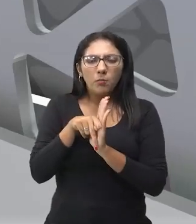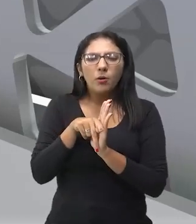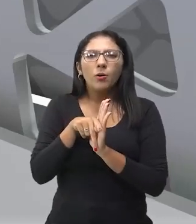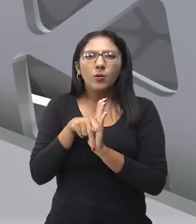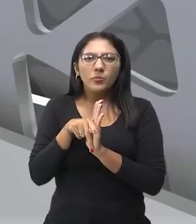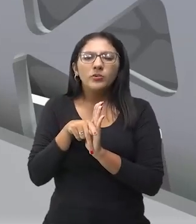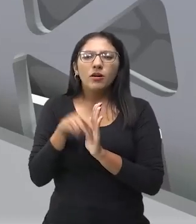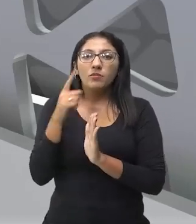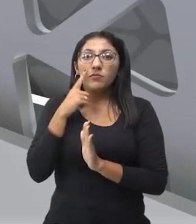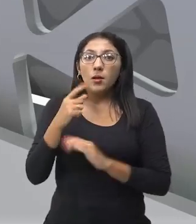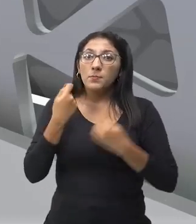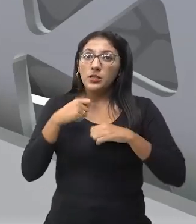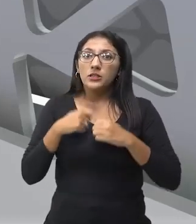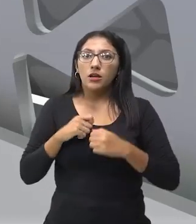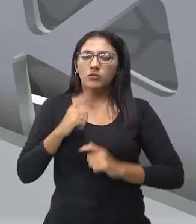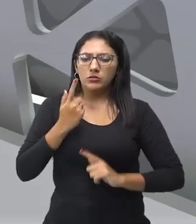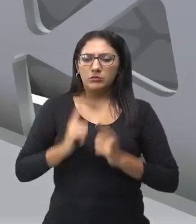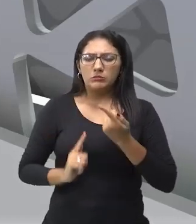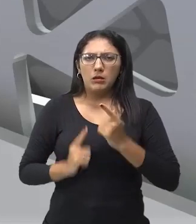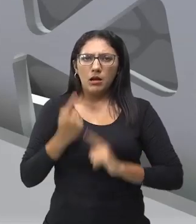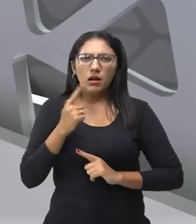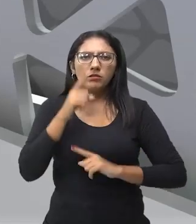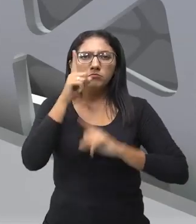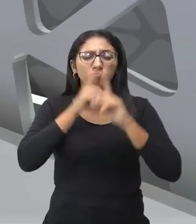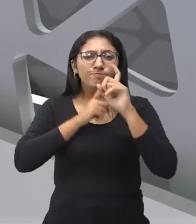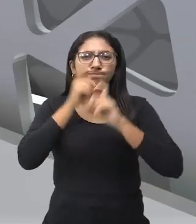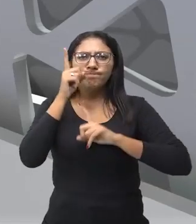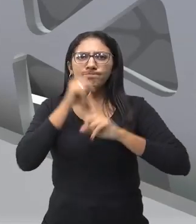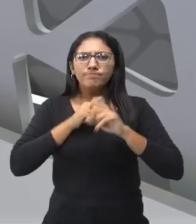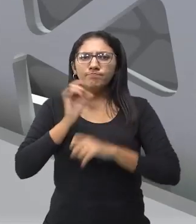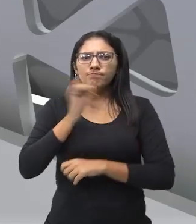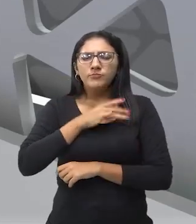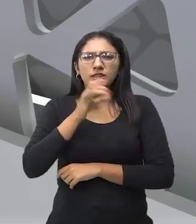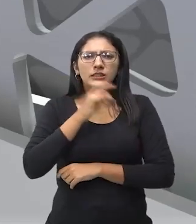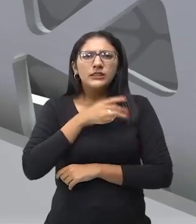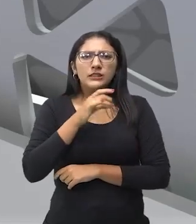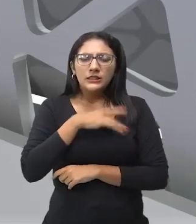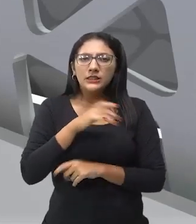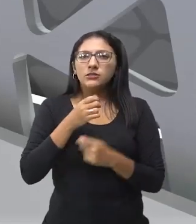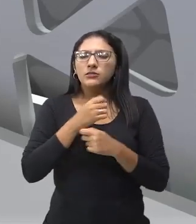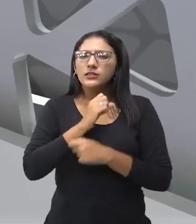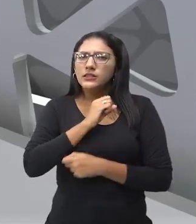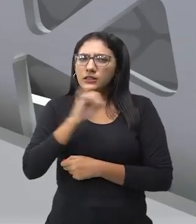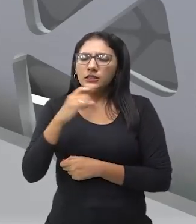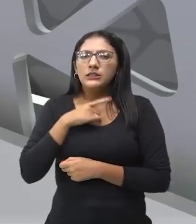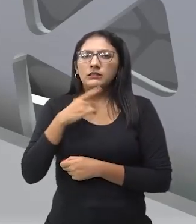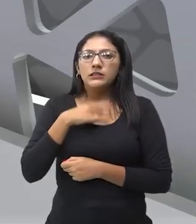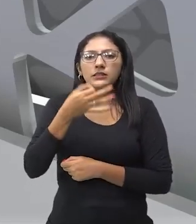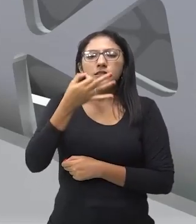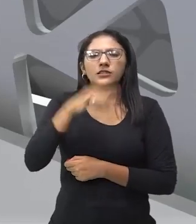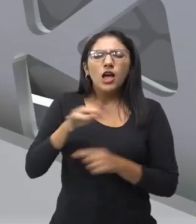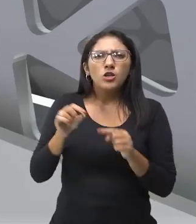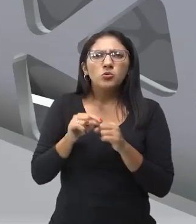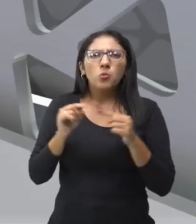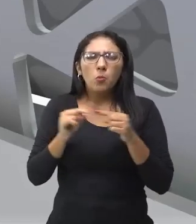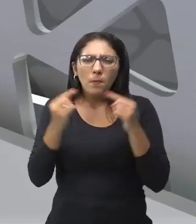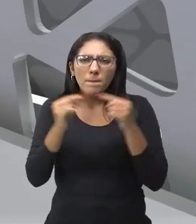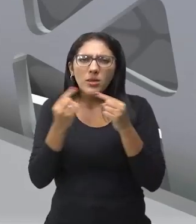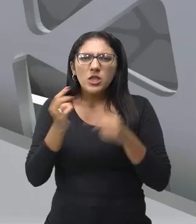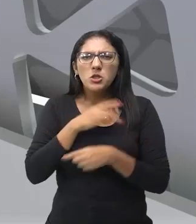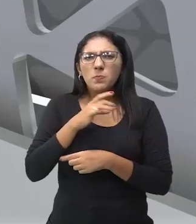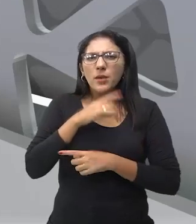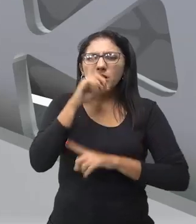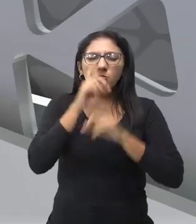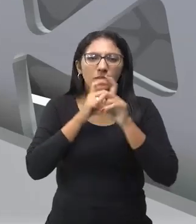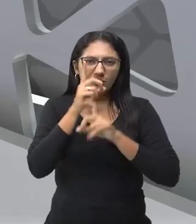balançando através dos movimentos corporais e a expressão do rosto deles, se ele realmente estava com muito medo ou